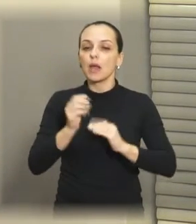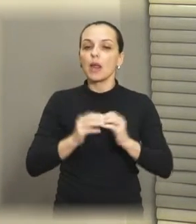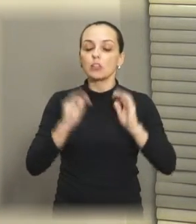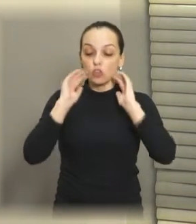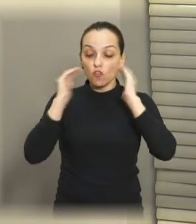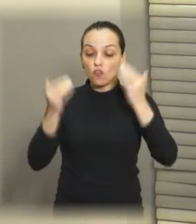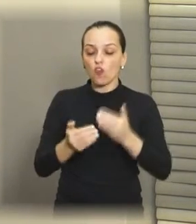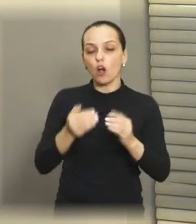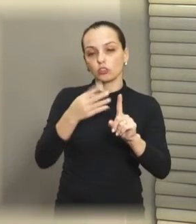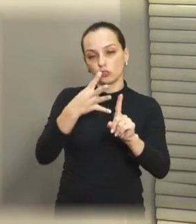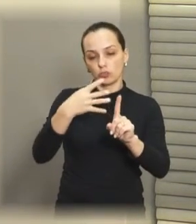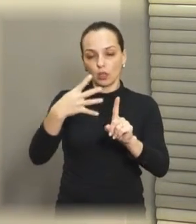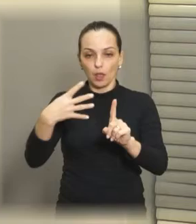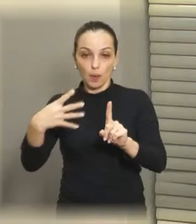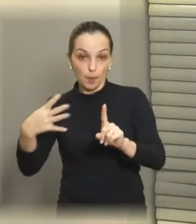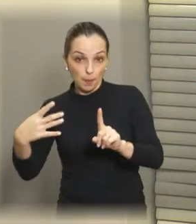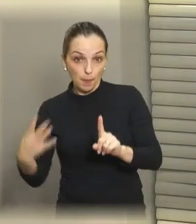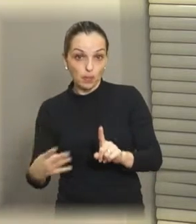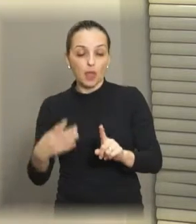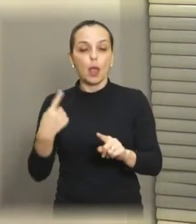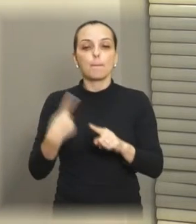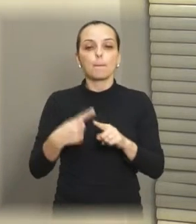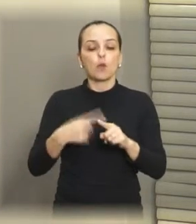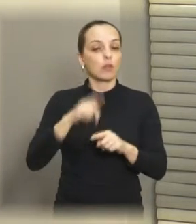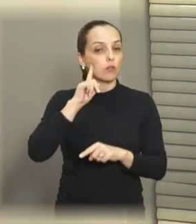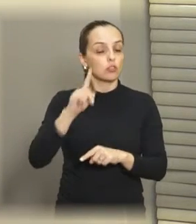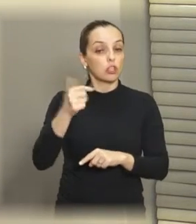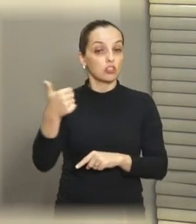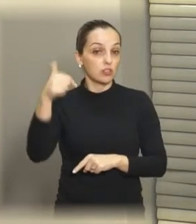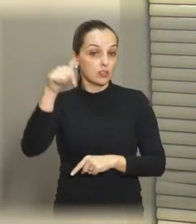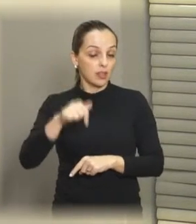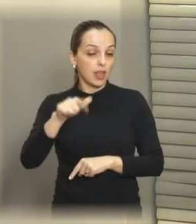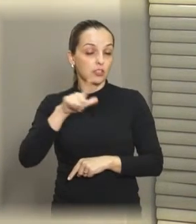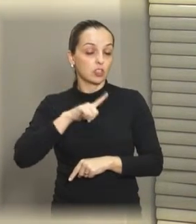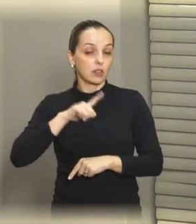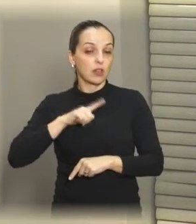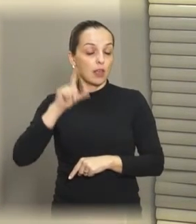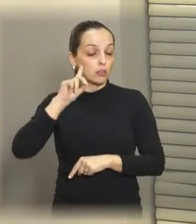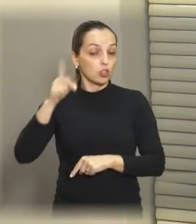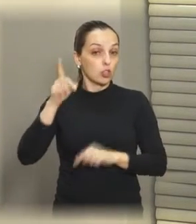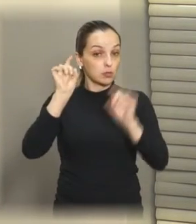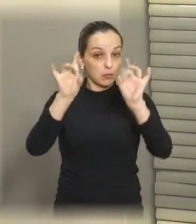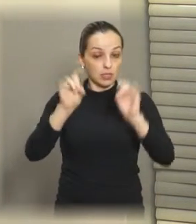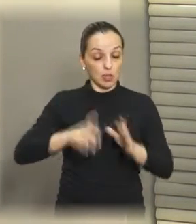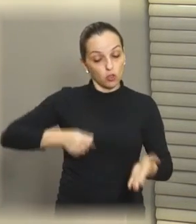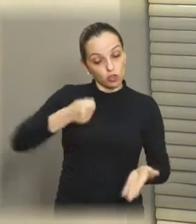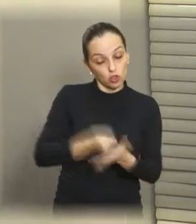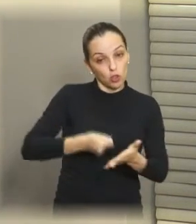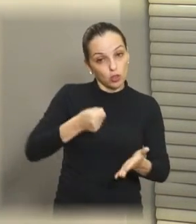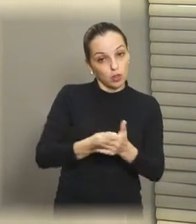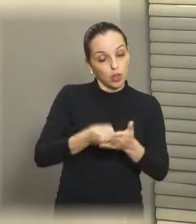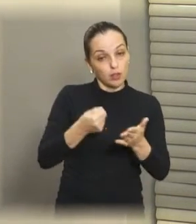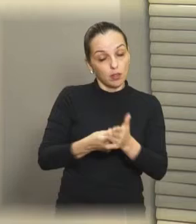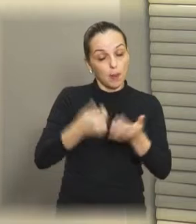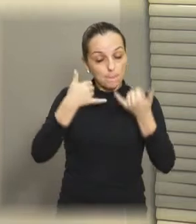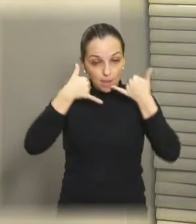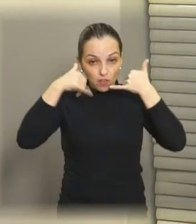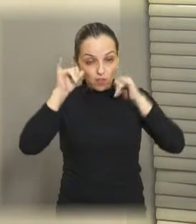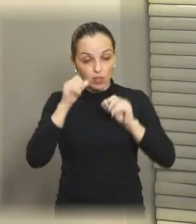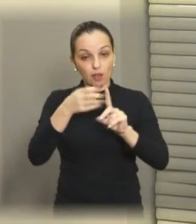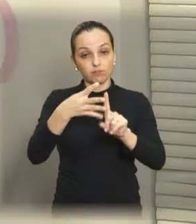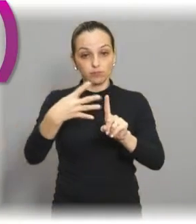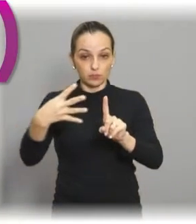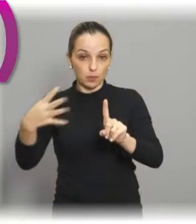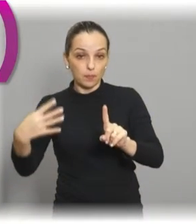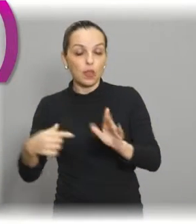porque, no dia 17, nós temos o dia de luta, combate contra a LGBTfobia. Então, nós trouxemos para hoje, para vocês, o que o nosso